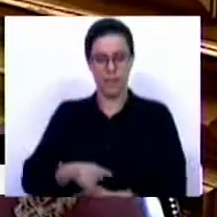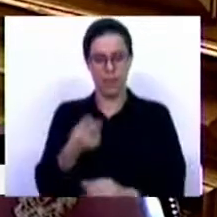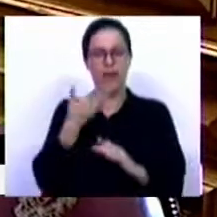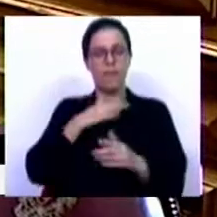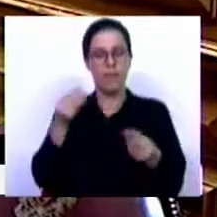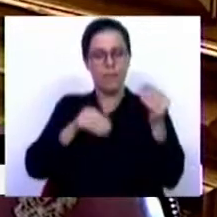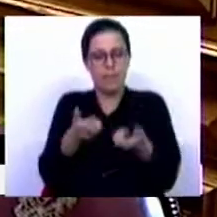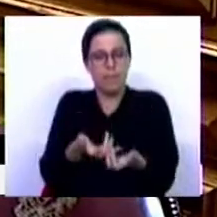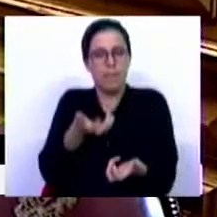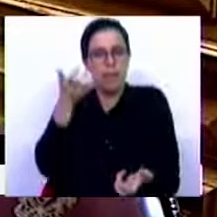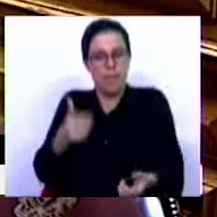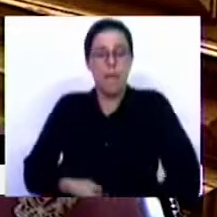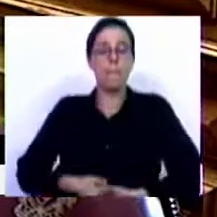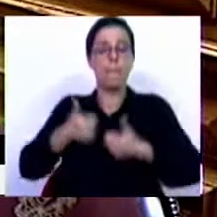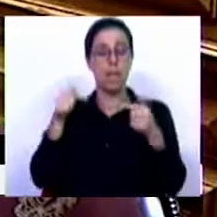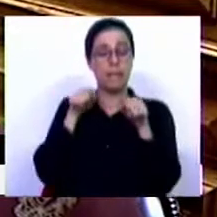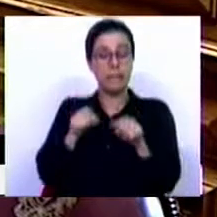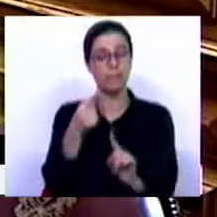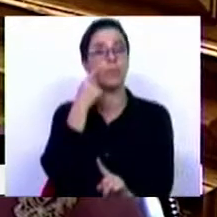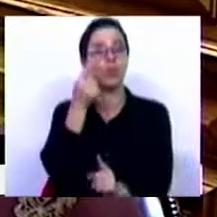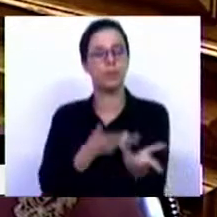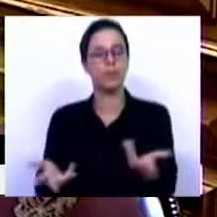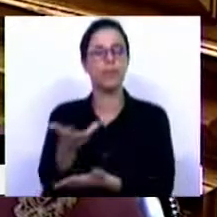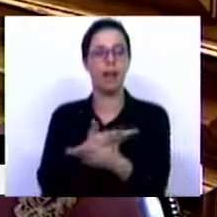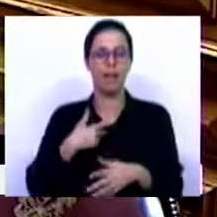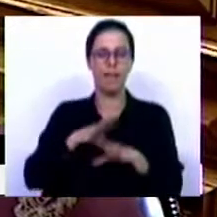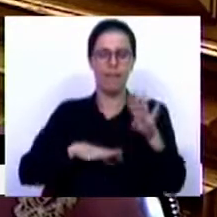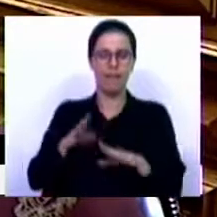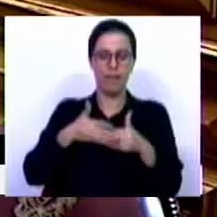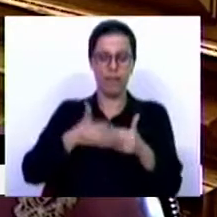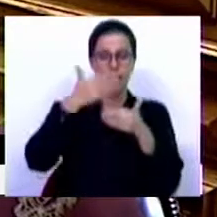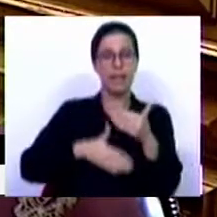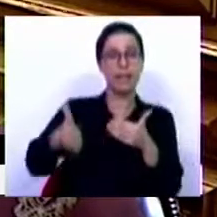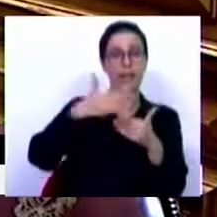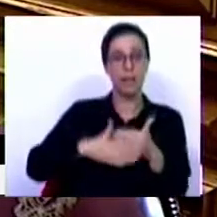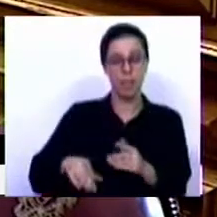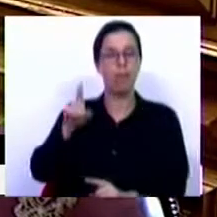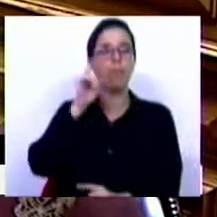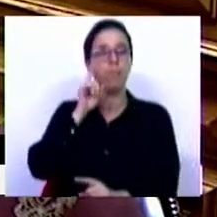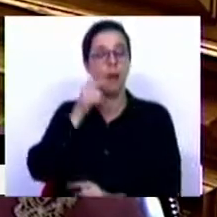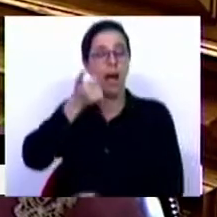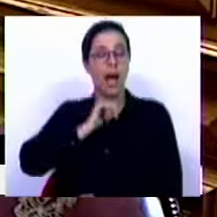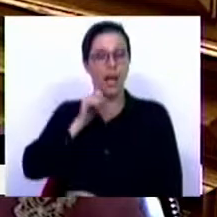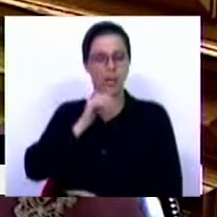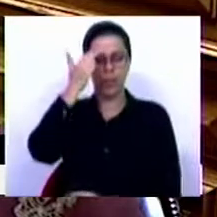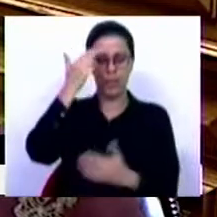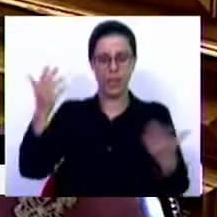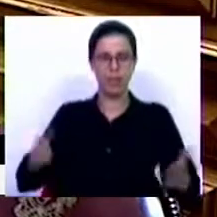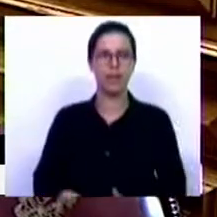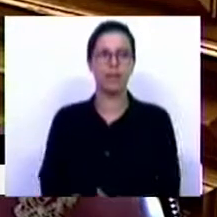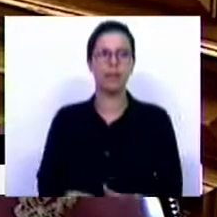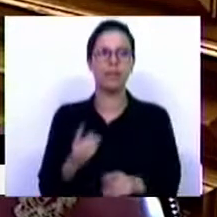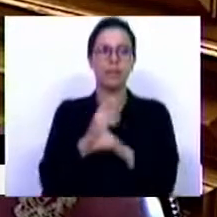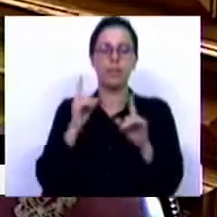aperfeiçoado e melhorado na especialidade e é isso que faremos nas próximas semanas em defesa dos Açores e da Madeira.